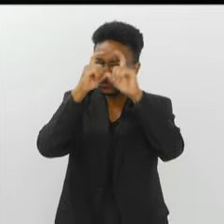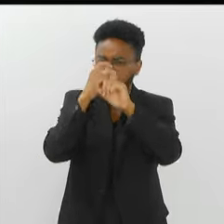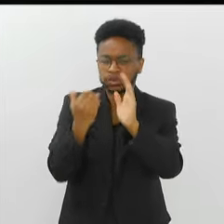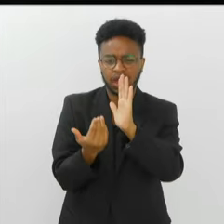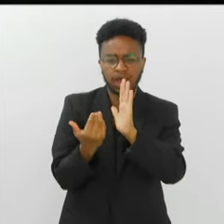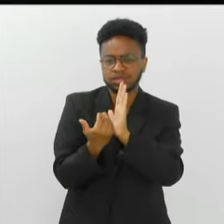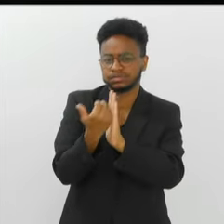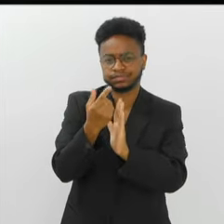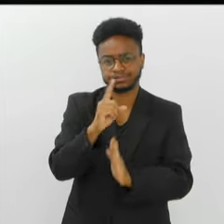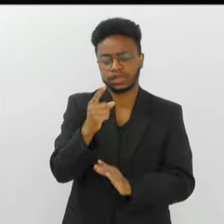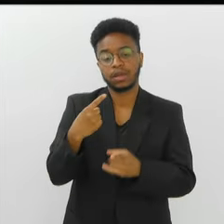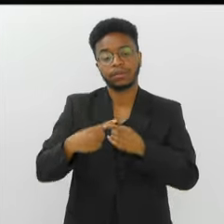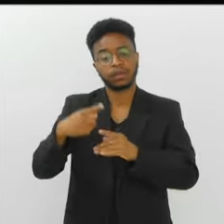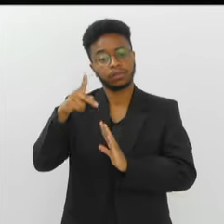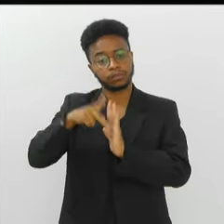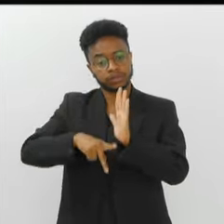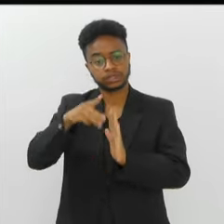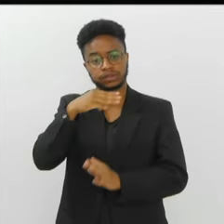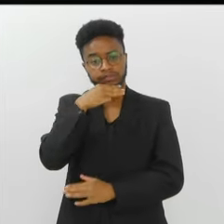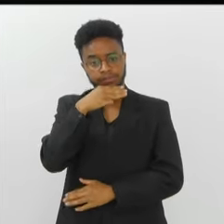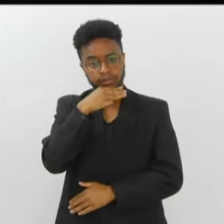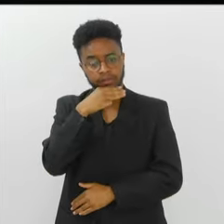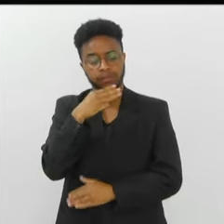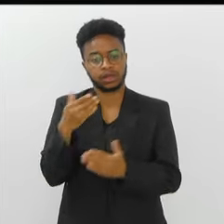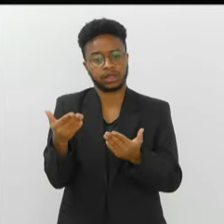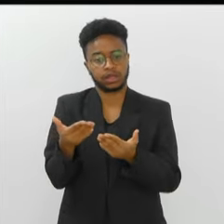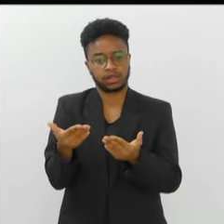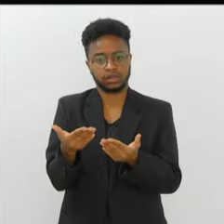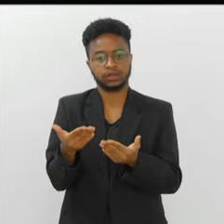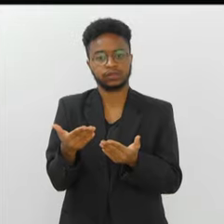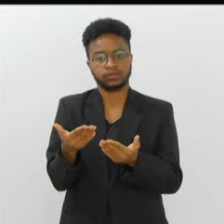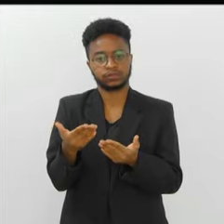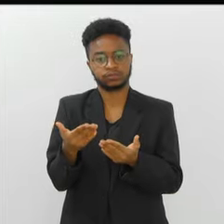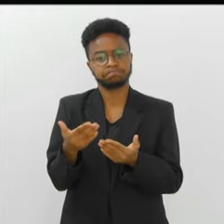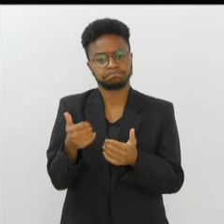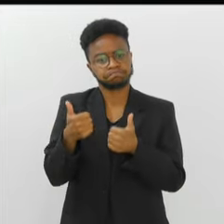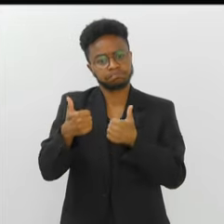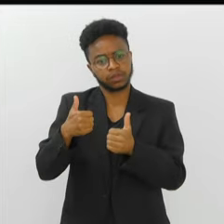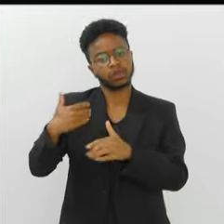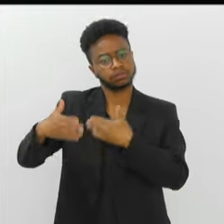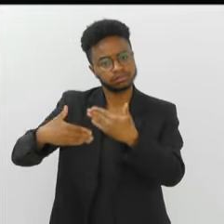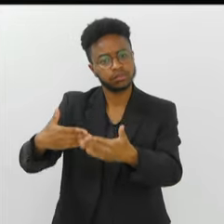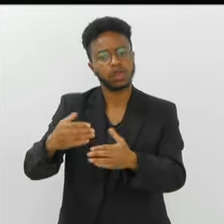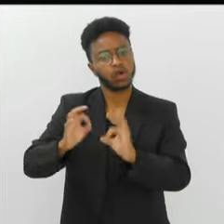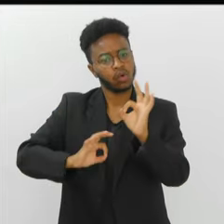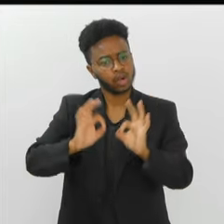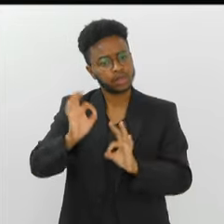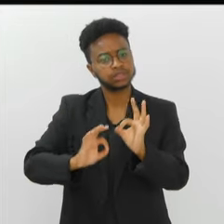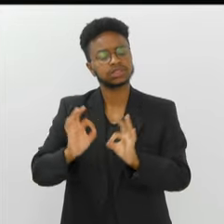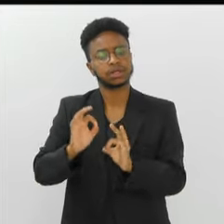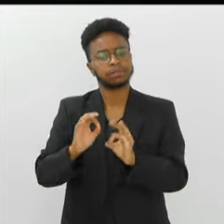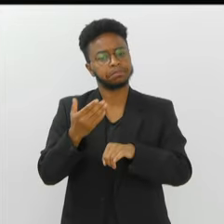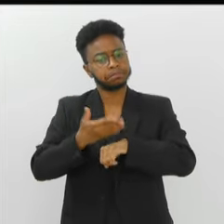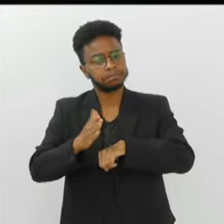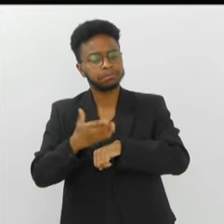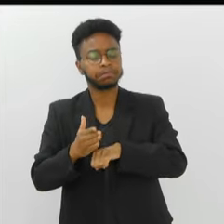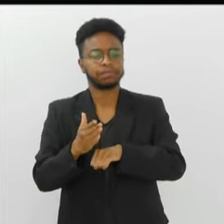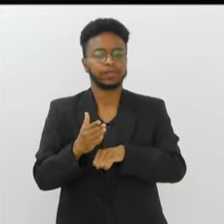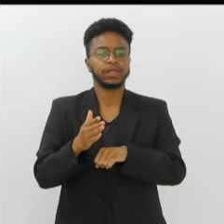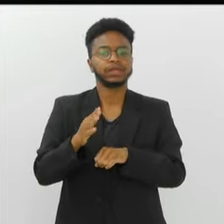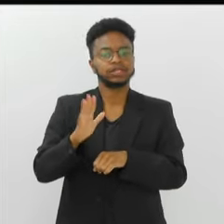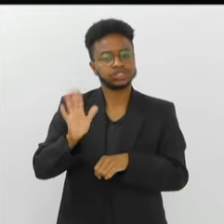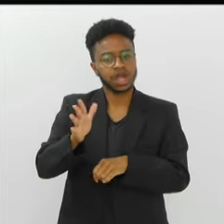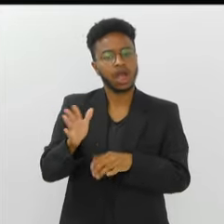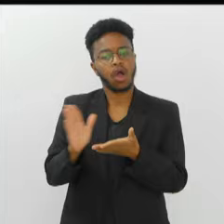dificuldades. O projeto da Mangueira está a pleno vapor, protótipo, pronto,